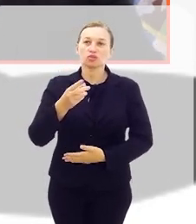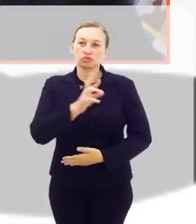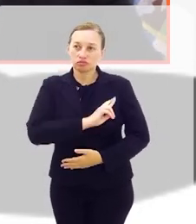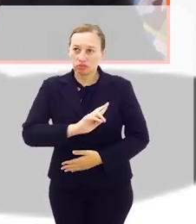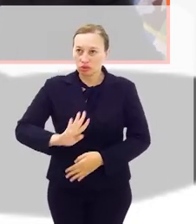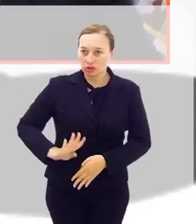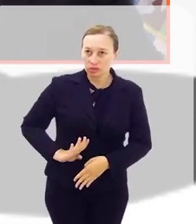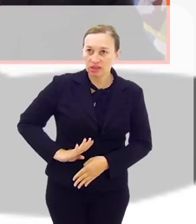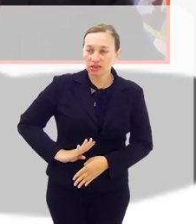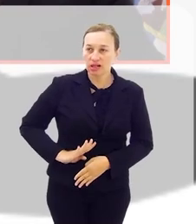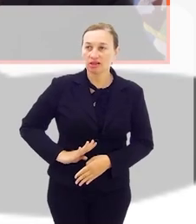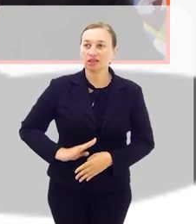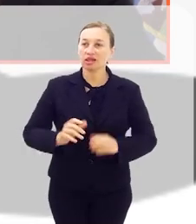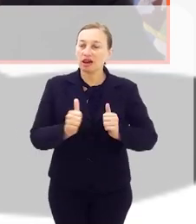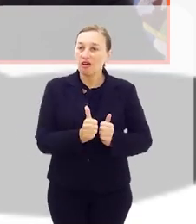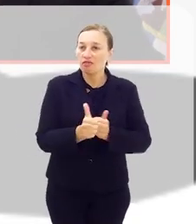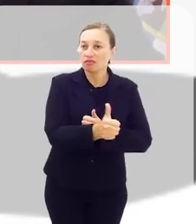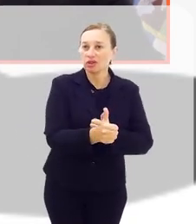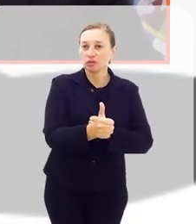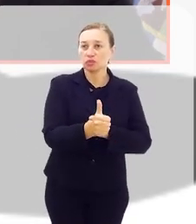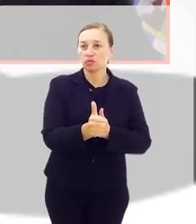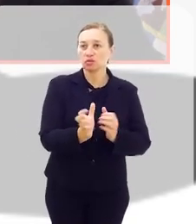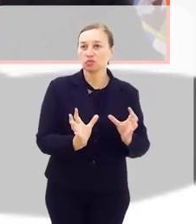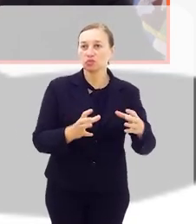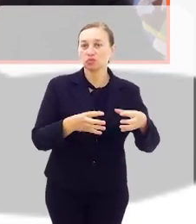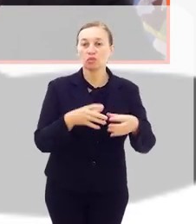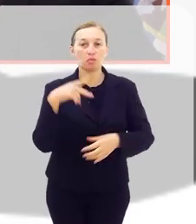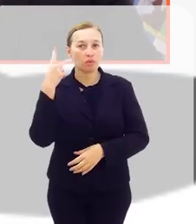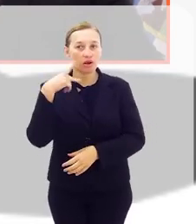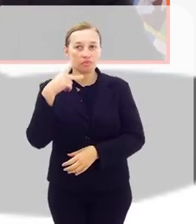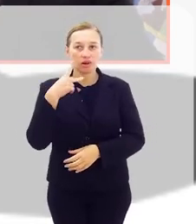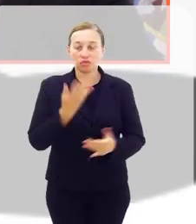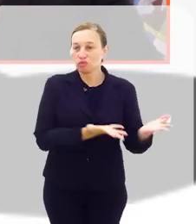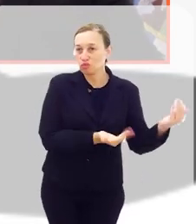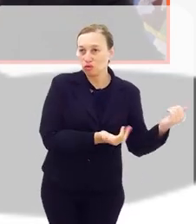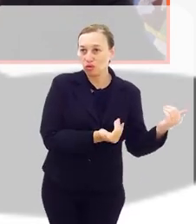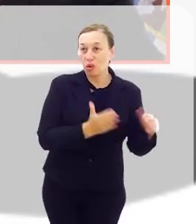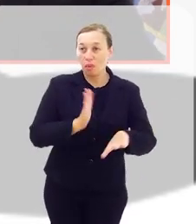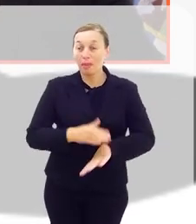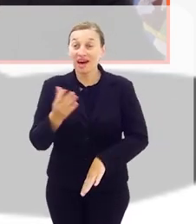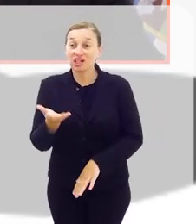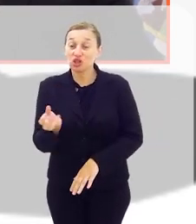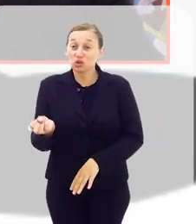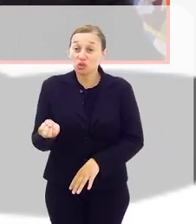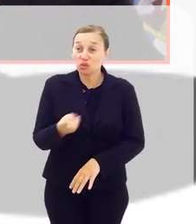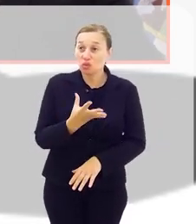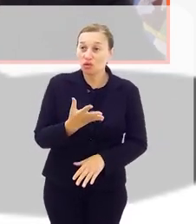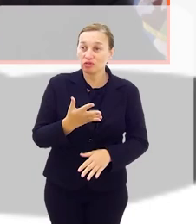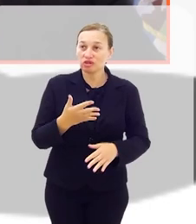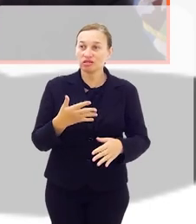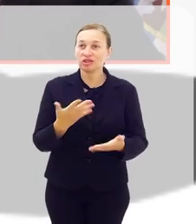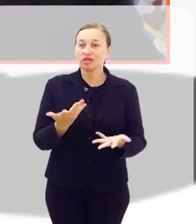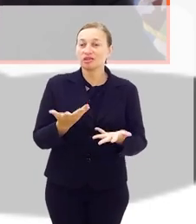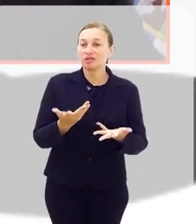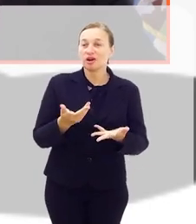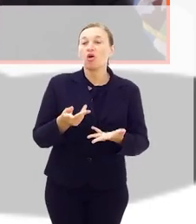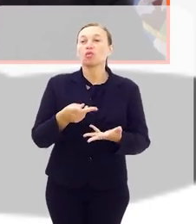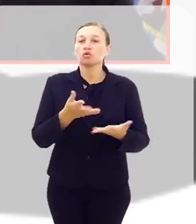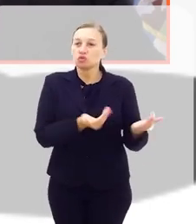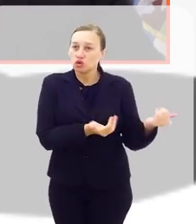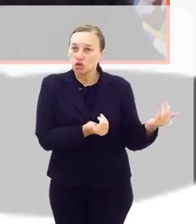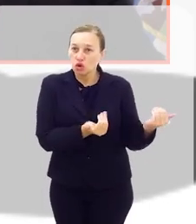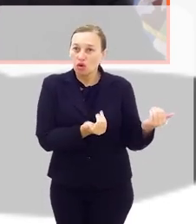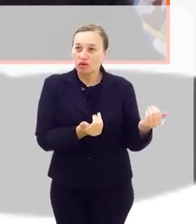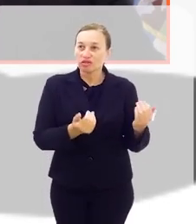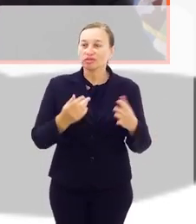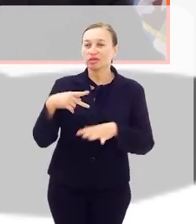à frente do Parlamento Juvenil. Essa é uma posição nobilíssima, né? Porque quanto mais cedo se começar a ter participação dos jovens